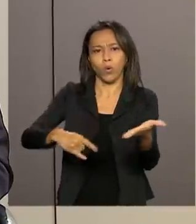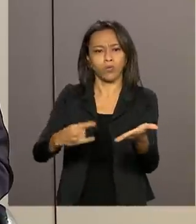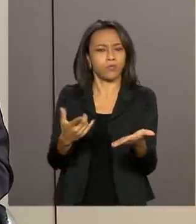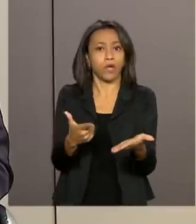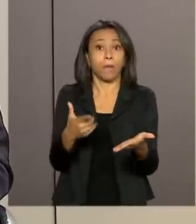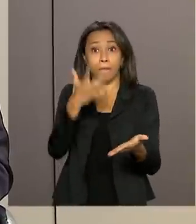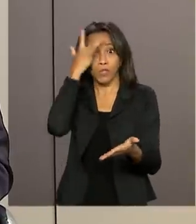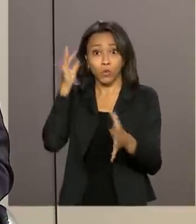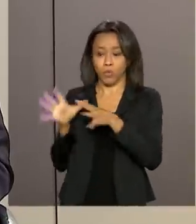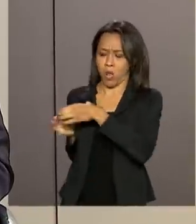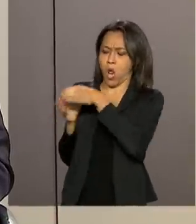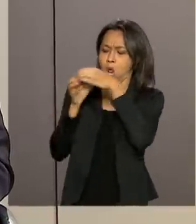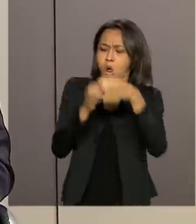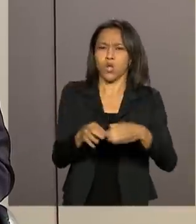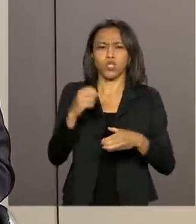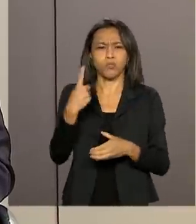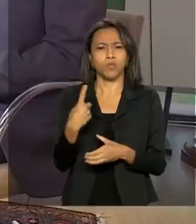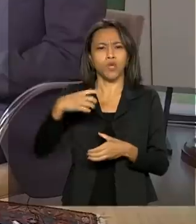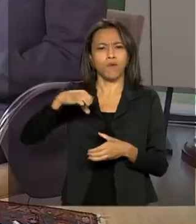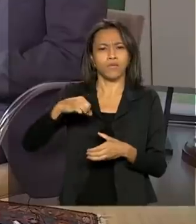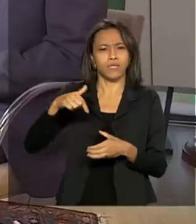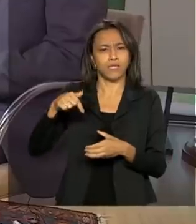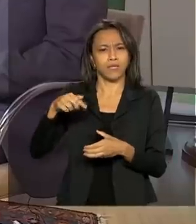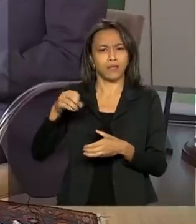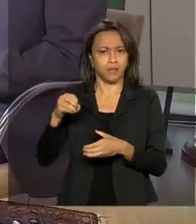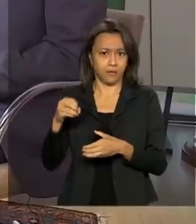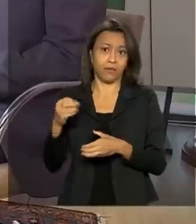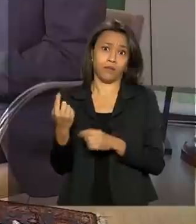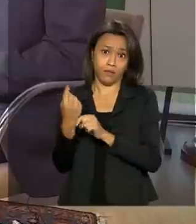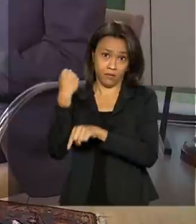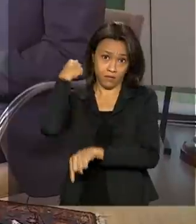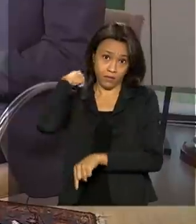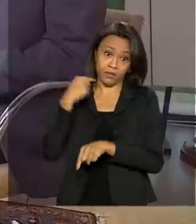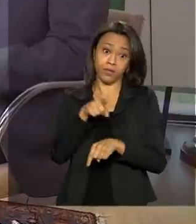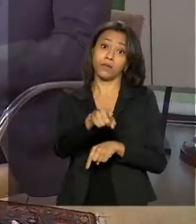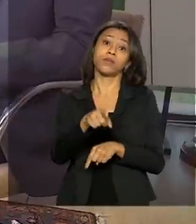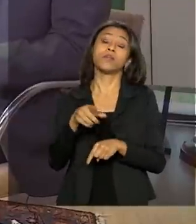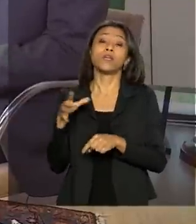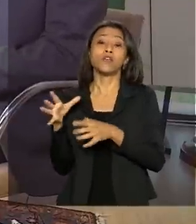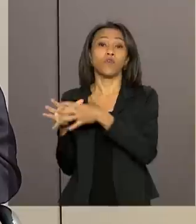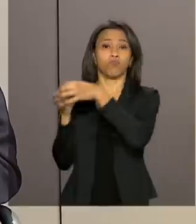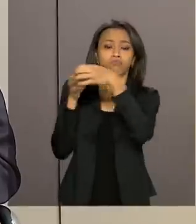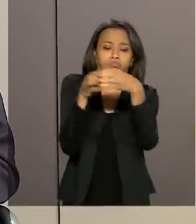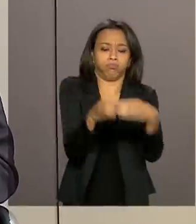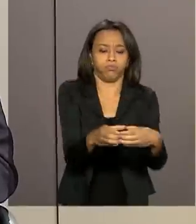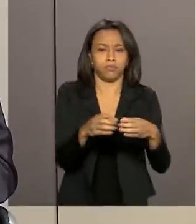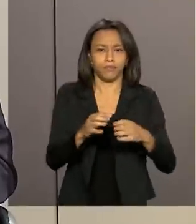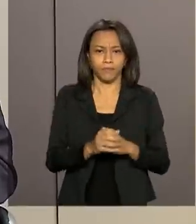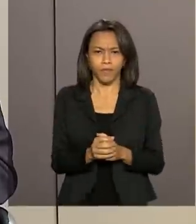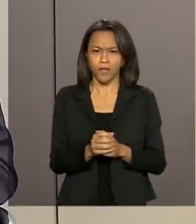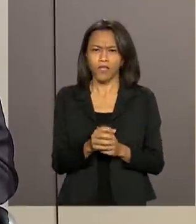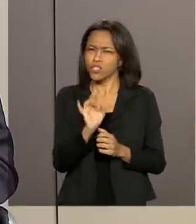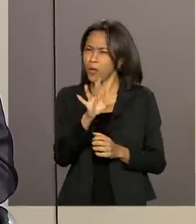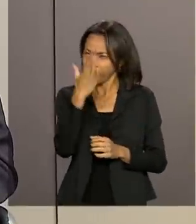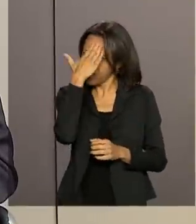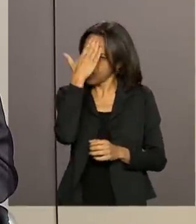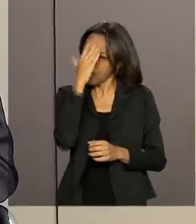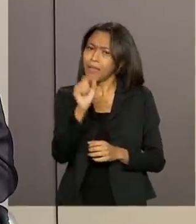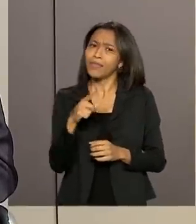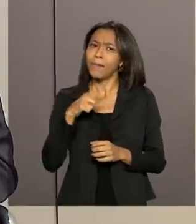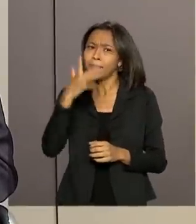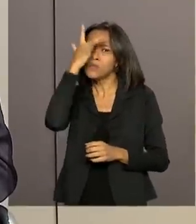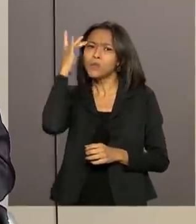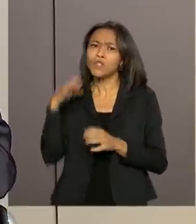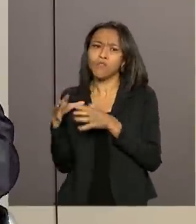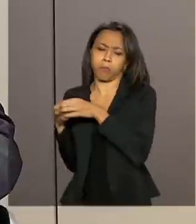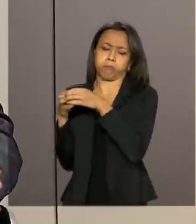foi levada para lá na década de 70 do século passado. Até como uma expansão da fronteira? Só para tu ter uma ideia, tem gente